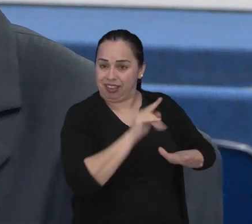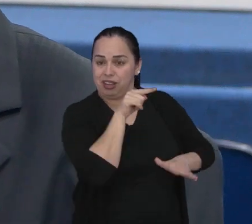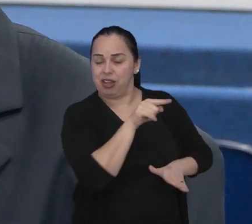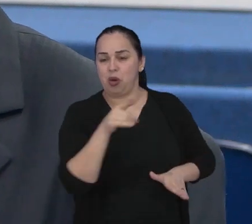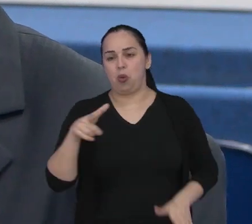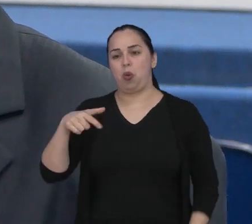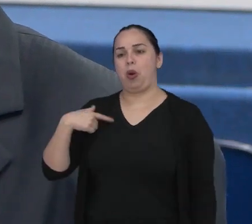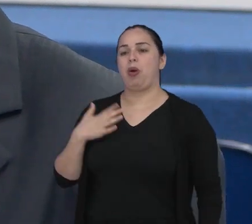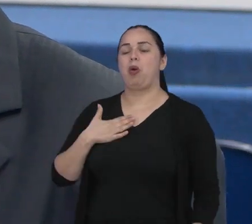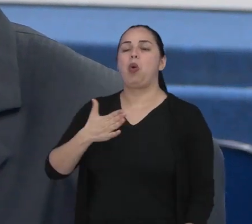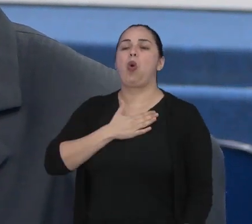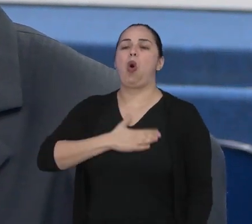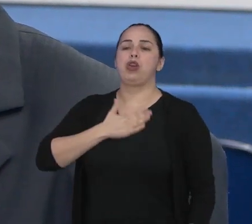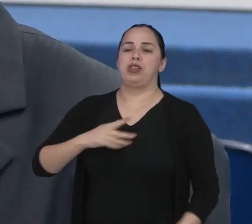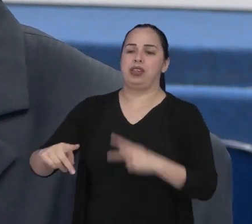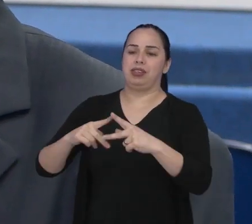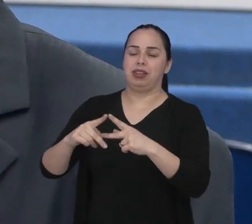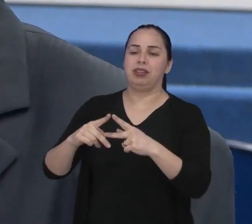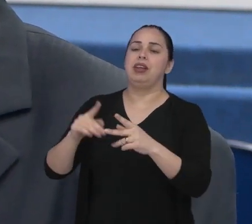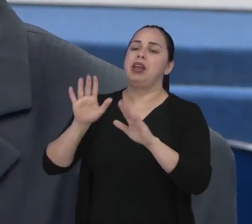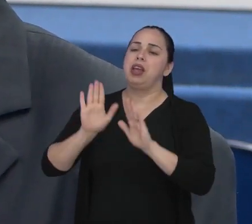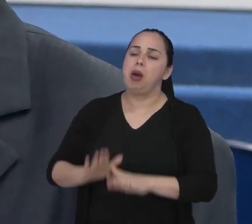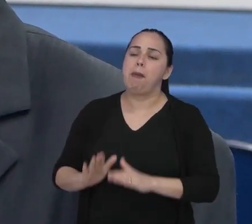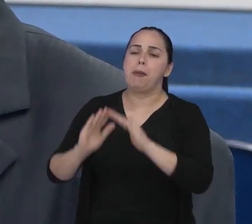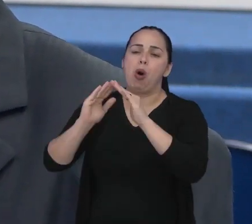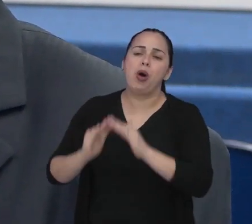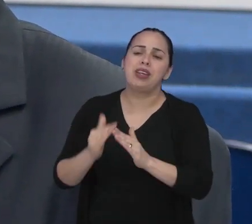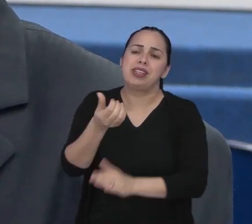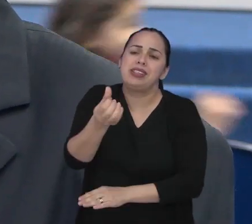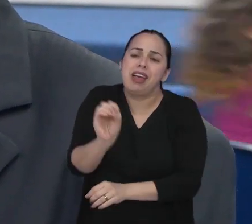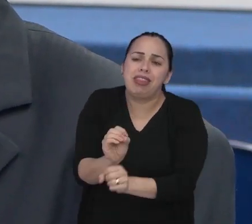60 anos aqui em São José, vi a cidade crescer,